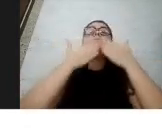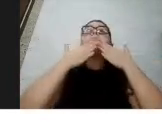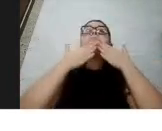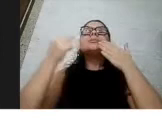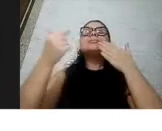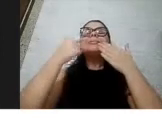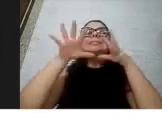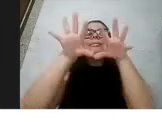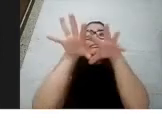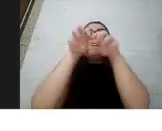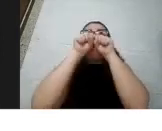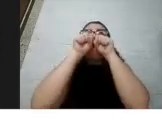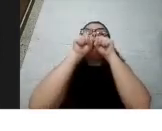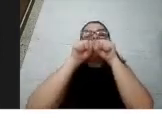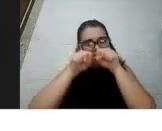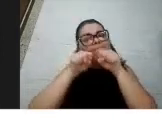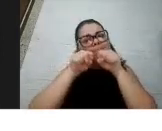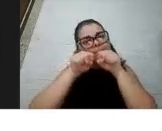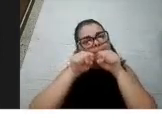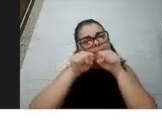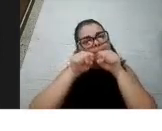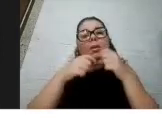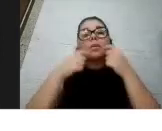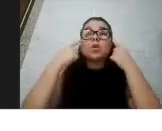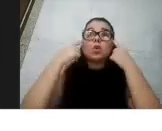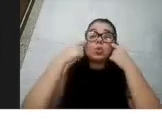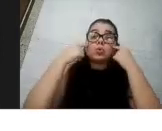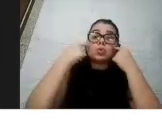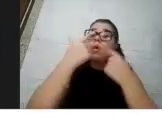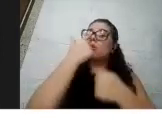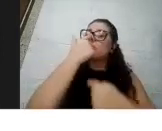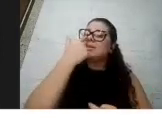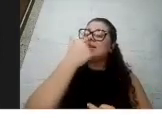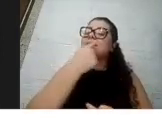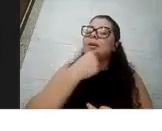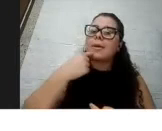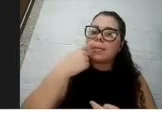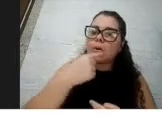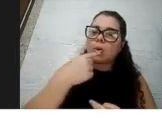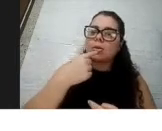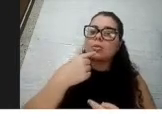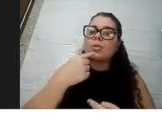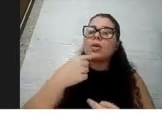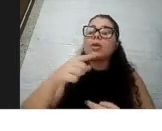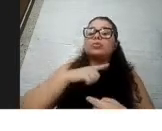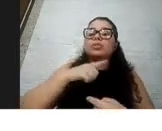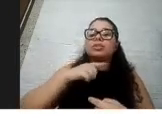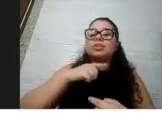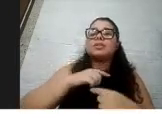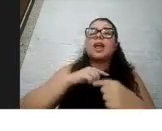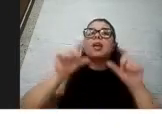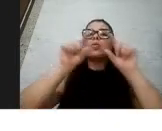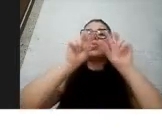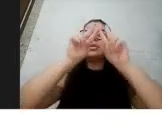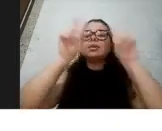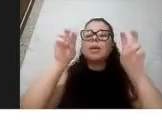principalmente para o seu rosto, perto dos olhos, nariz, boca, então, onde a gente tem mucosa que o vírus